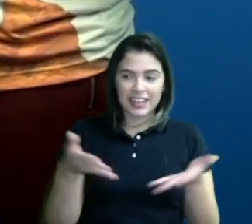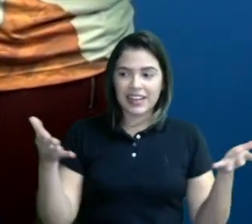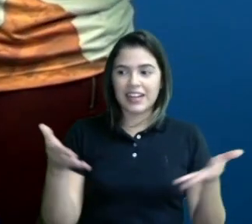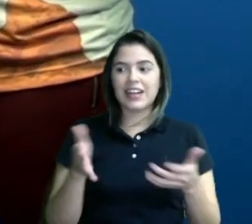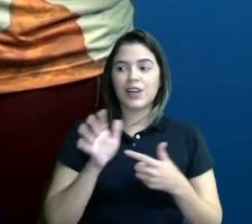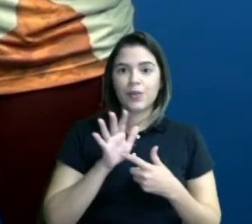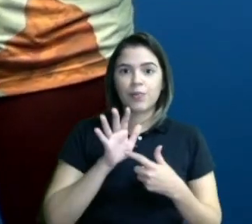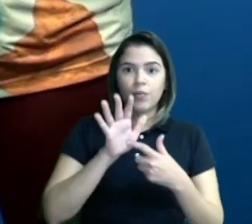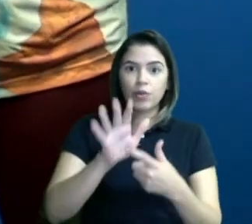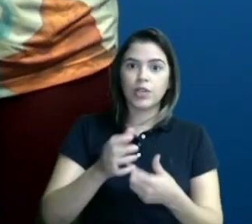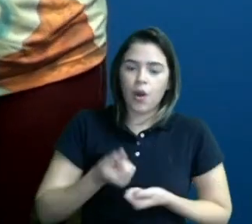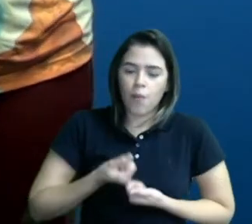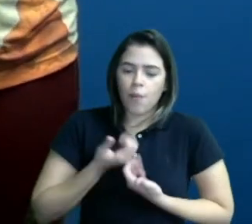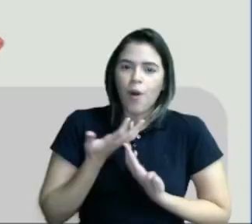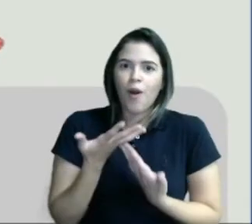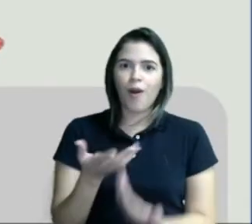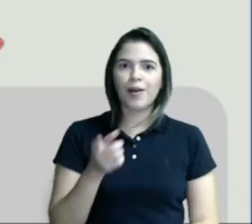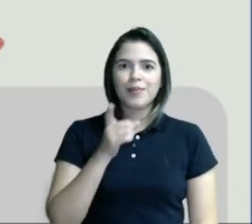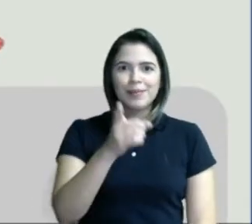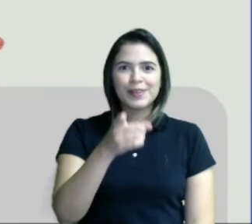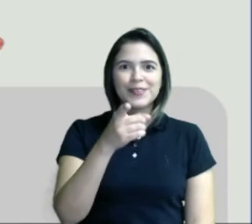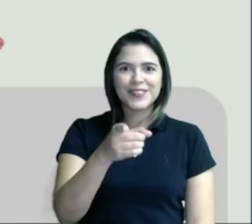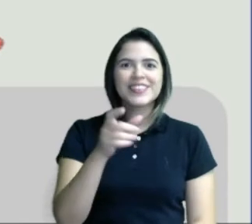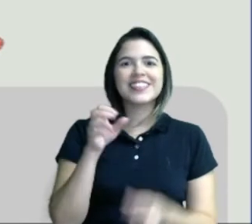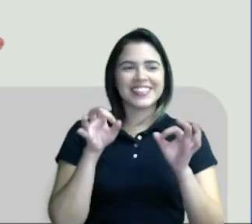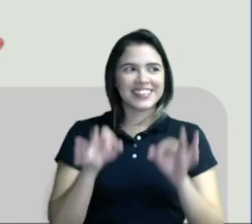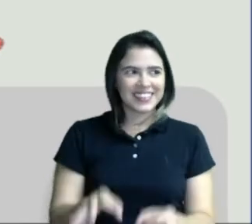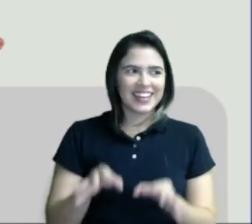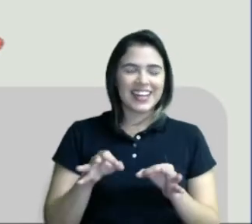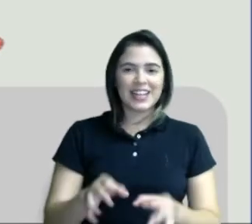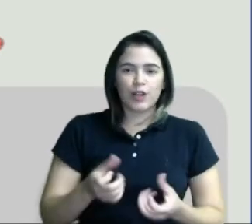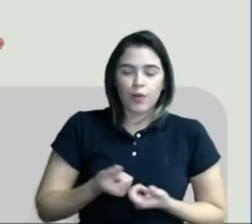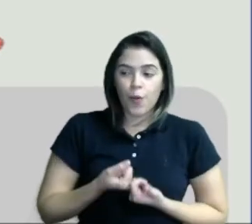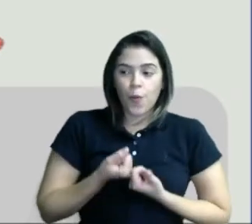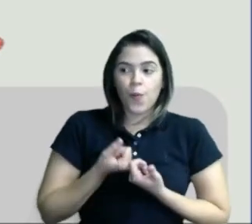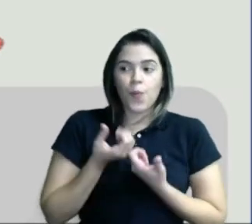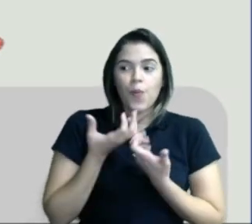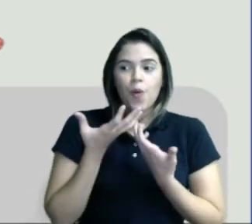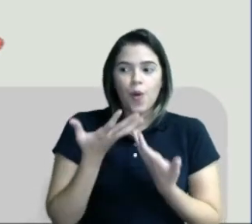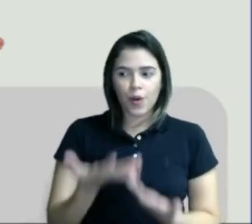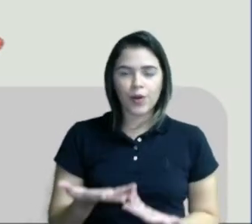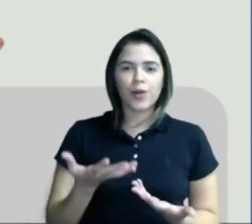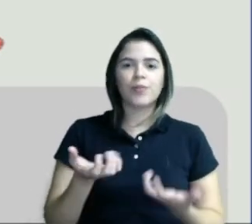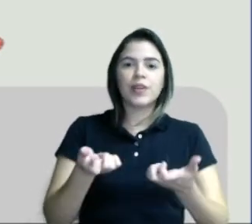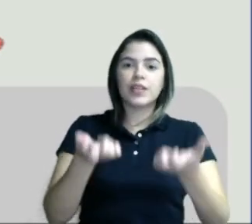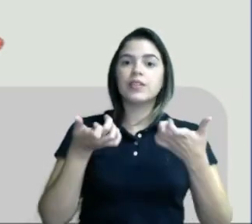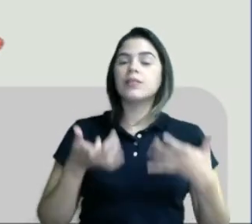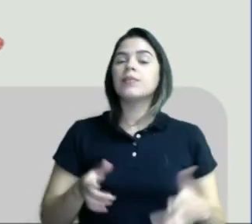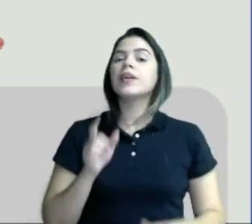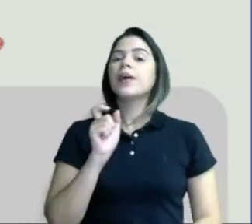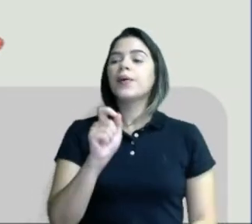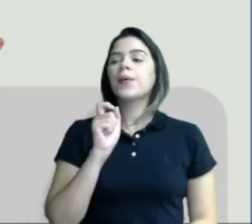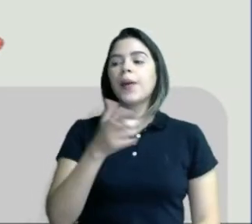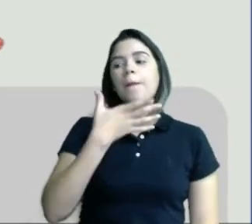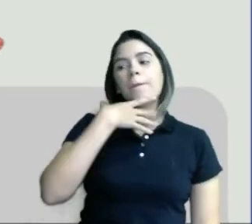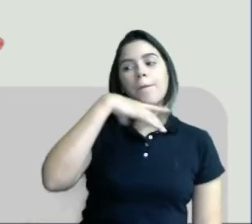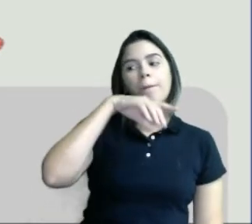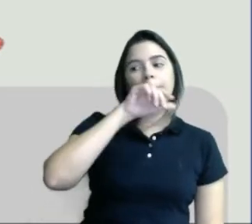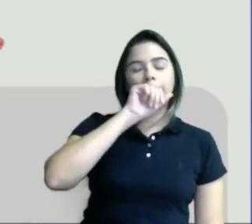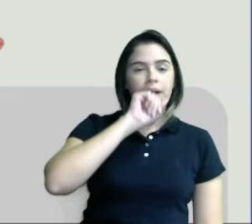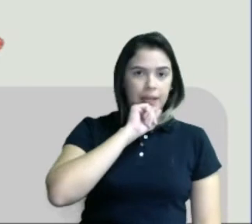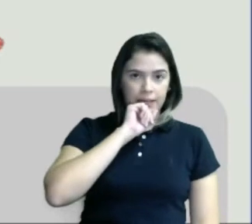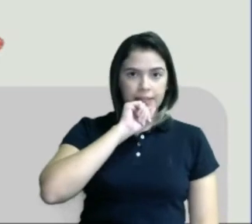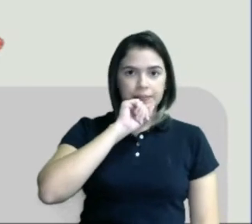deixar um poema para vocês. Isso. Um poema que fala assim. Pai